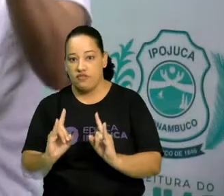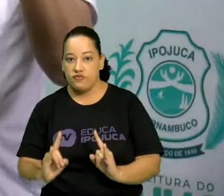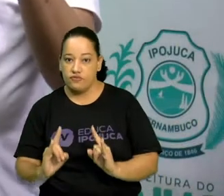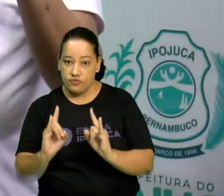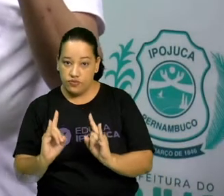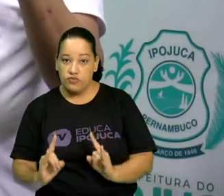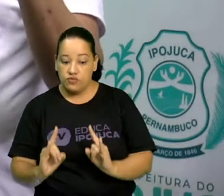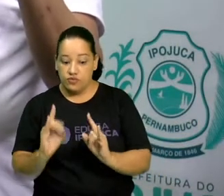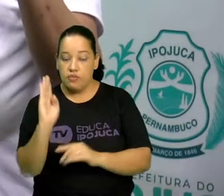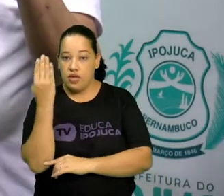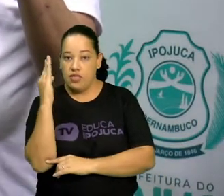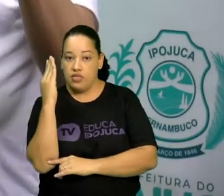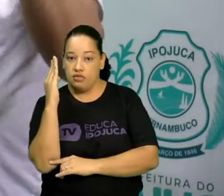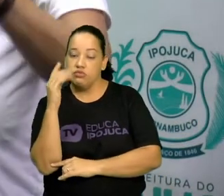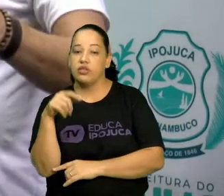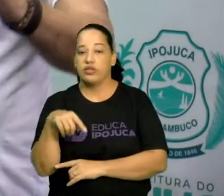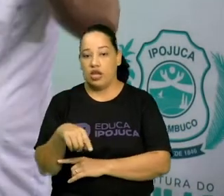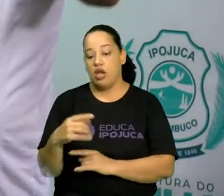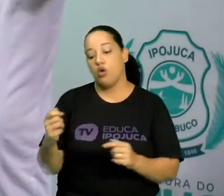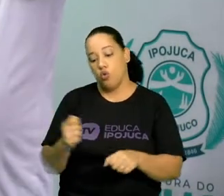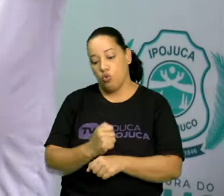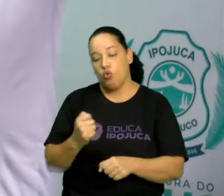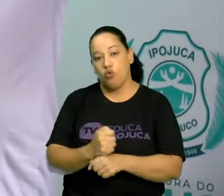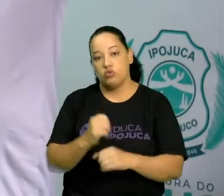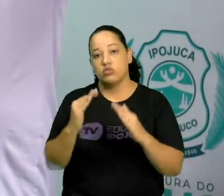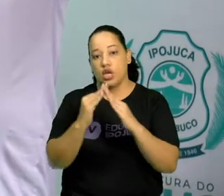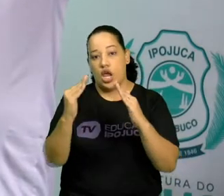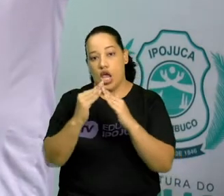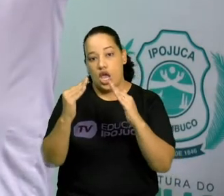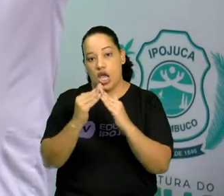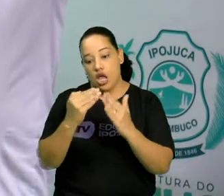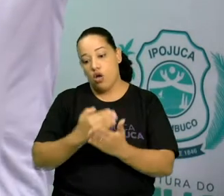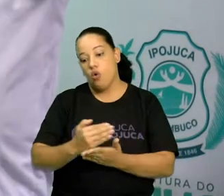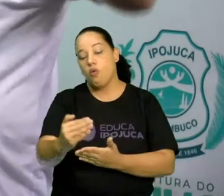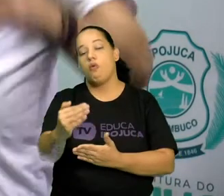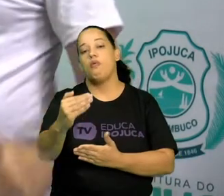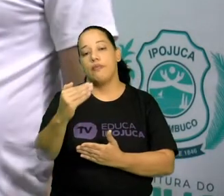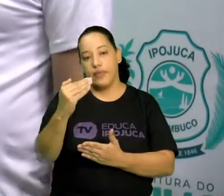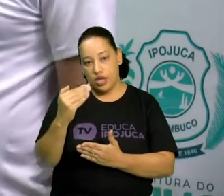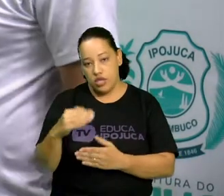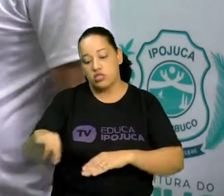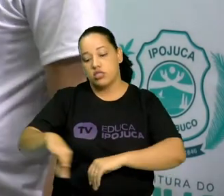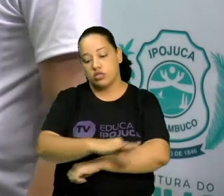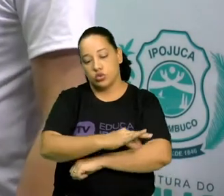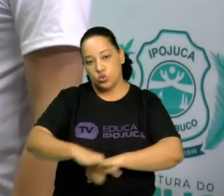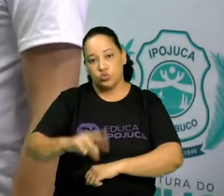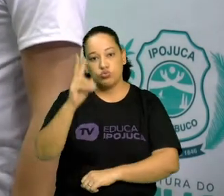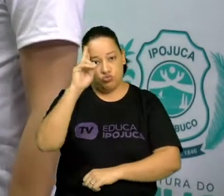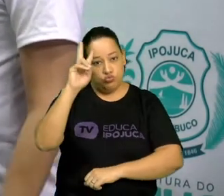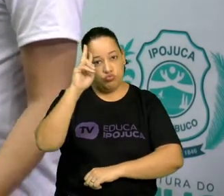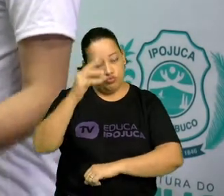terra e ele constrói a casa dele. E, a partir daí, começa a história da arquitetura. Massa?